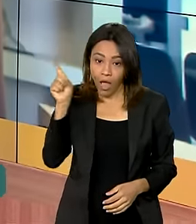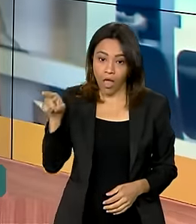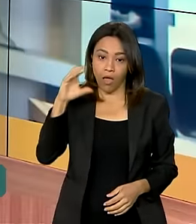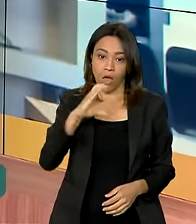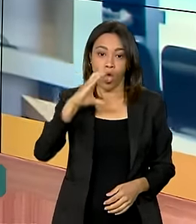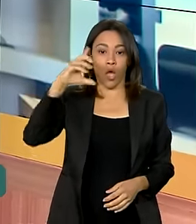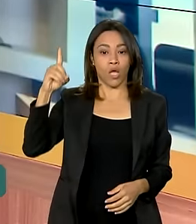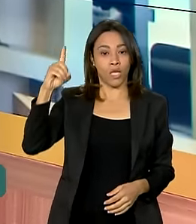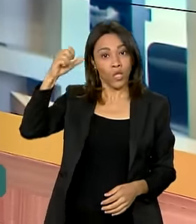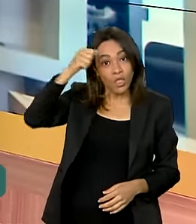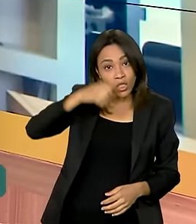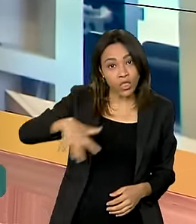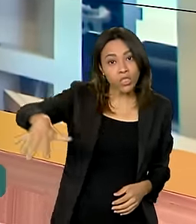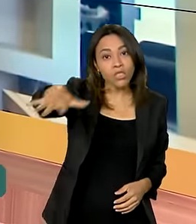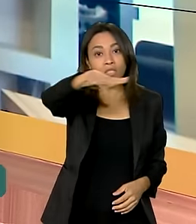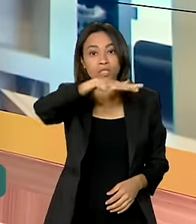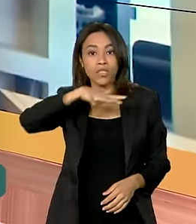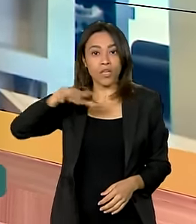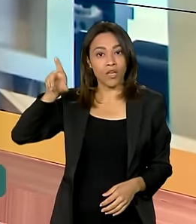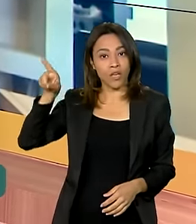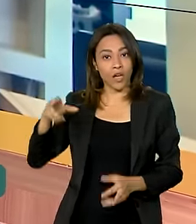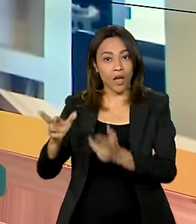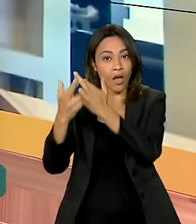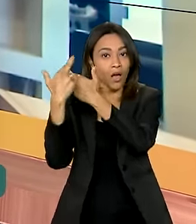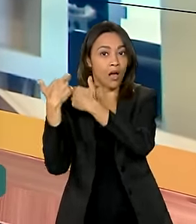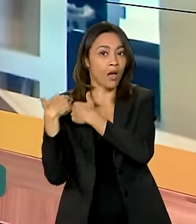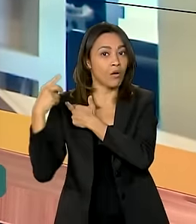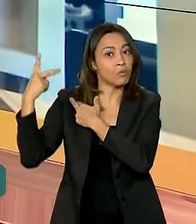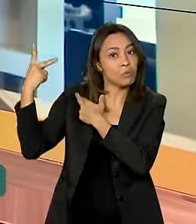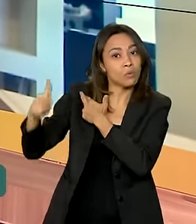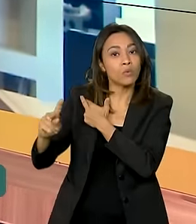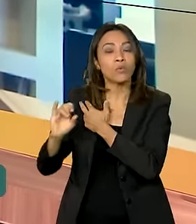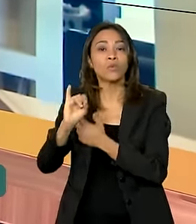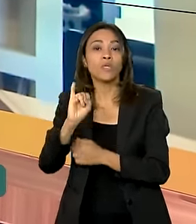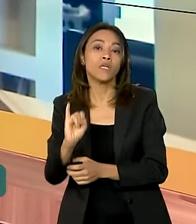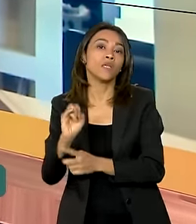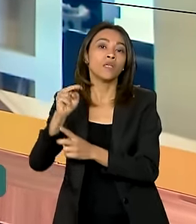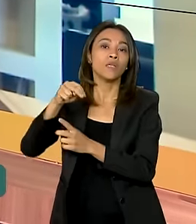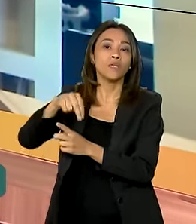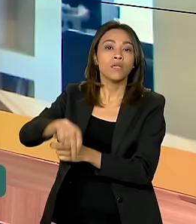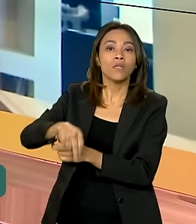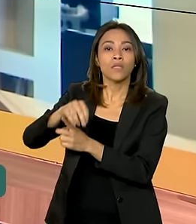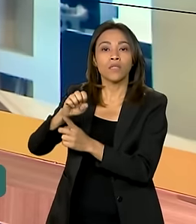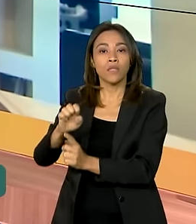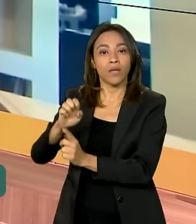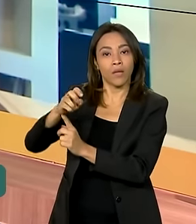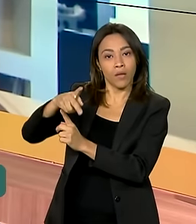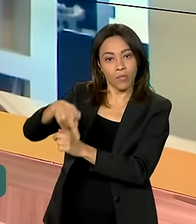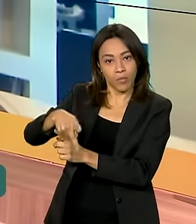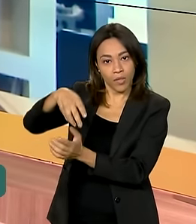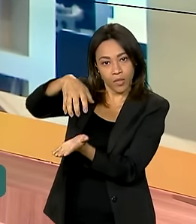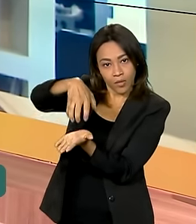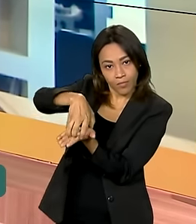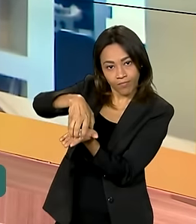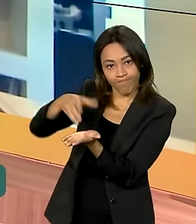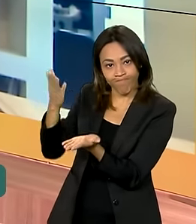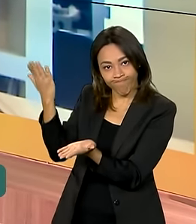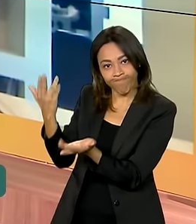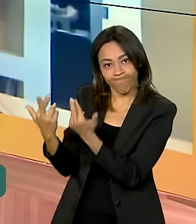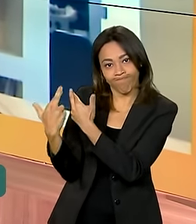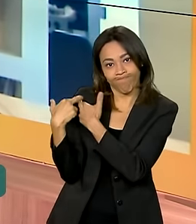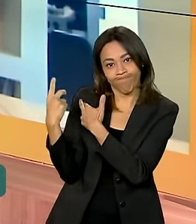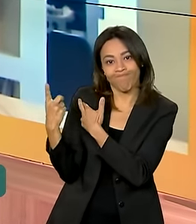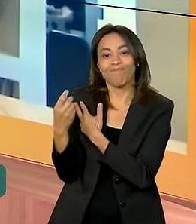de desenvolvimento da aplicação do Instituto Nacional de Estudos e Pesquisas Educacionais, Anísio Teixeira, o INEP.